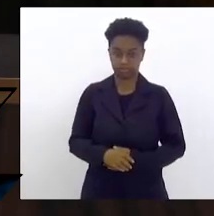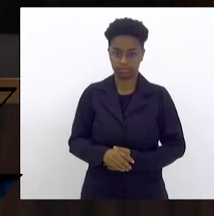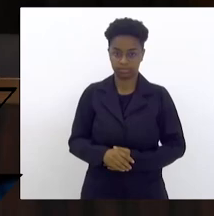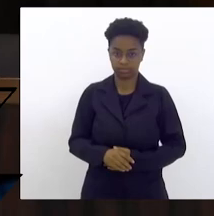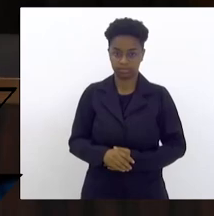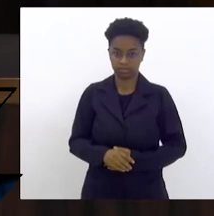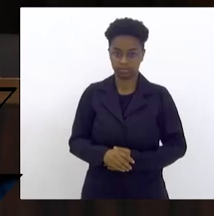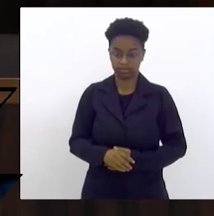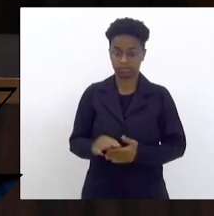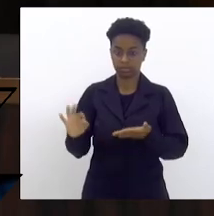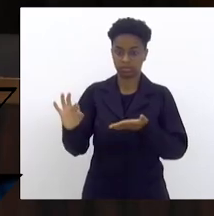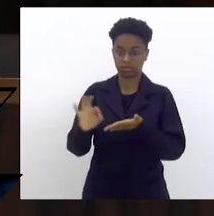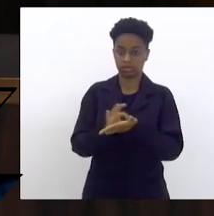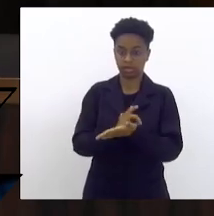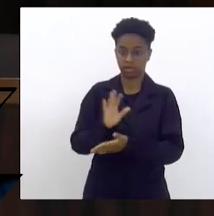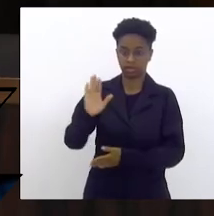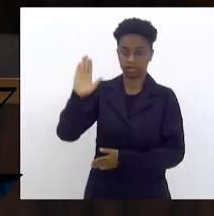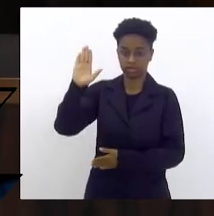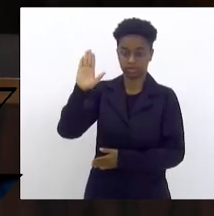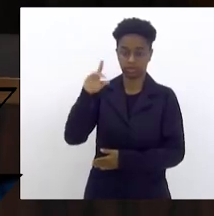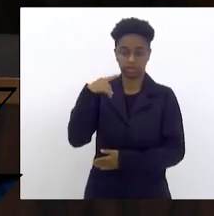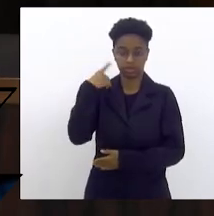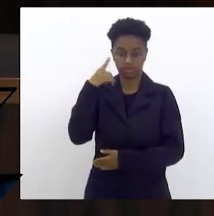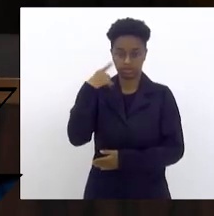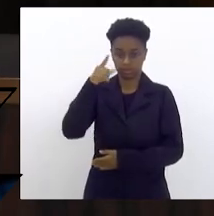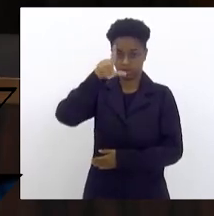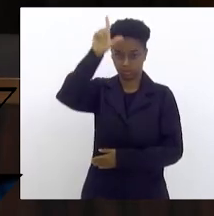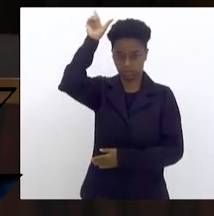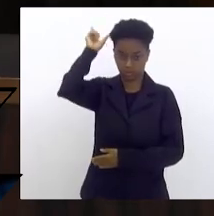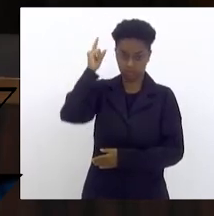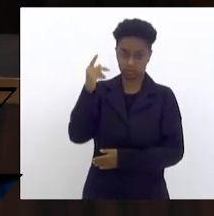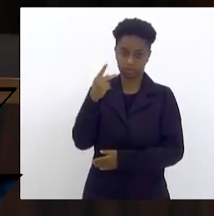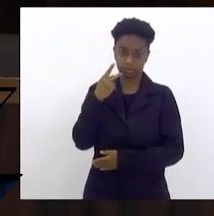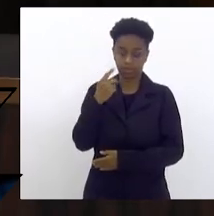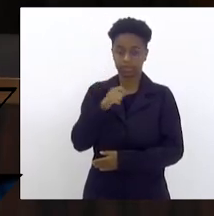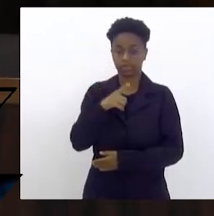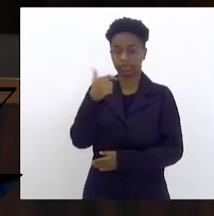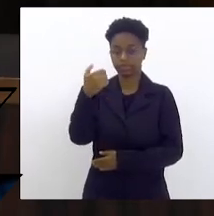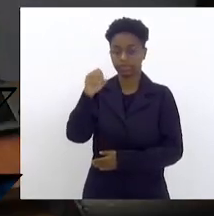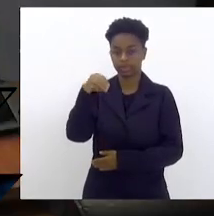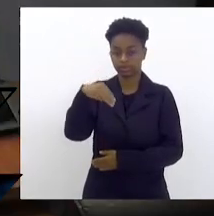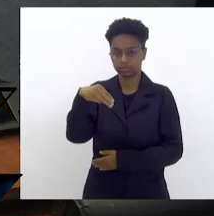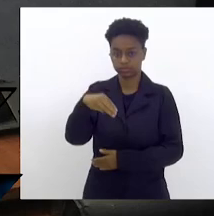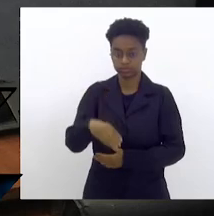Orador escrito é o deputado Luiz Paulo, que dispõe de 10 minutos.